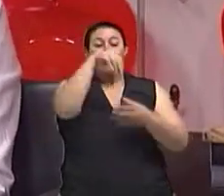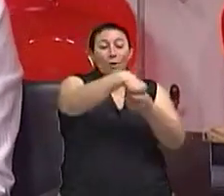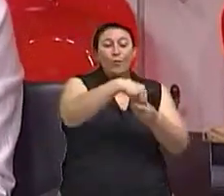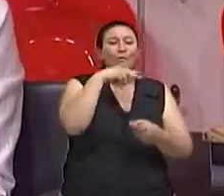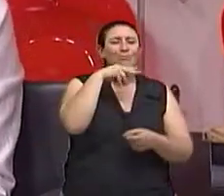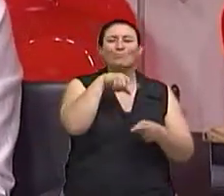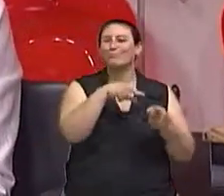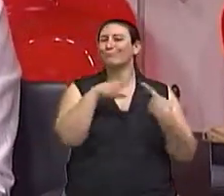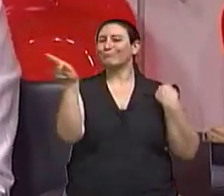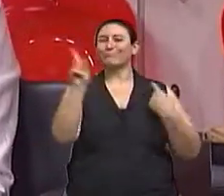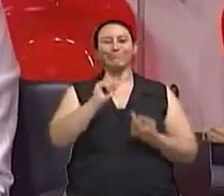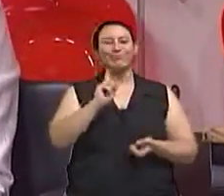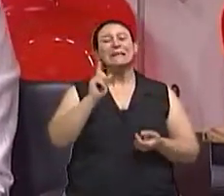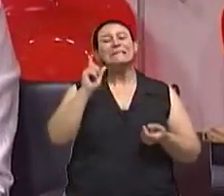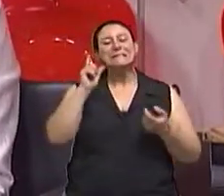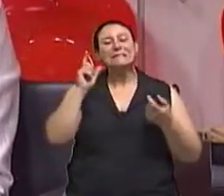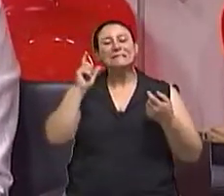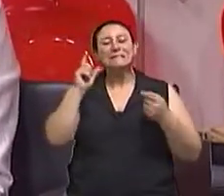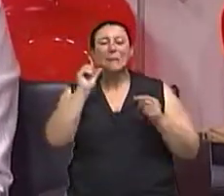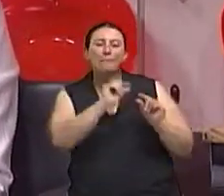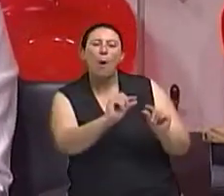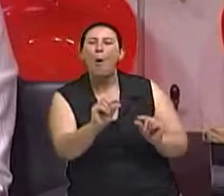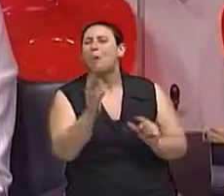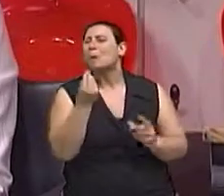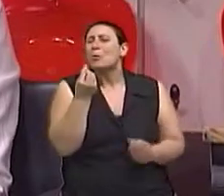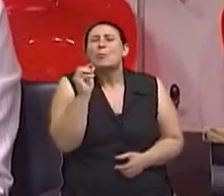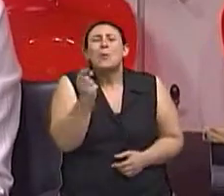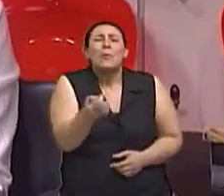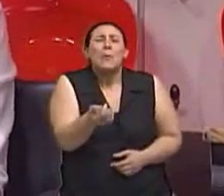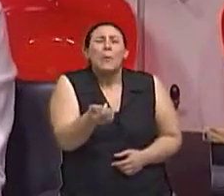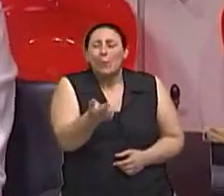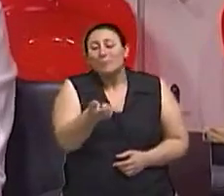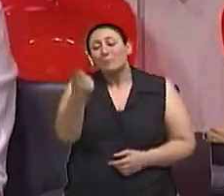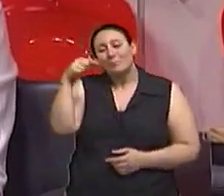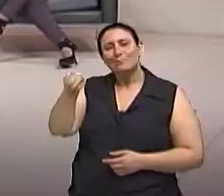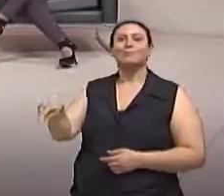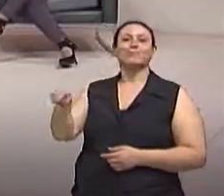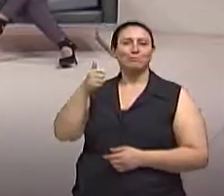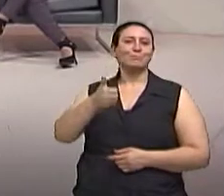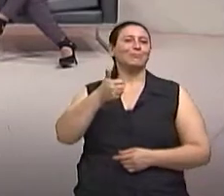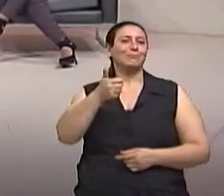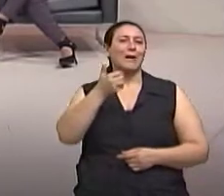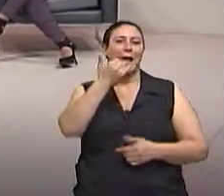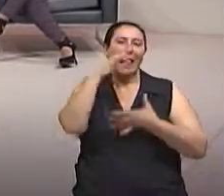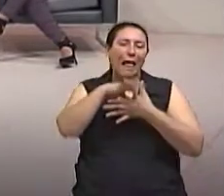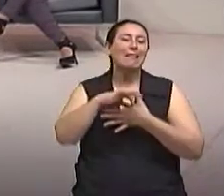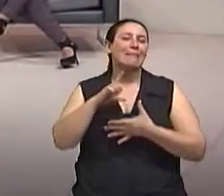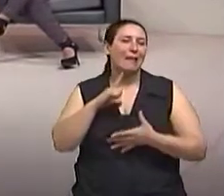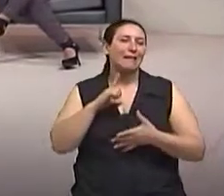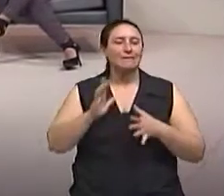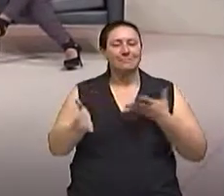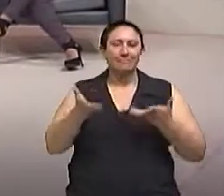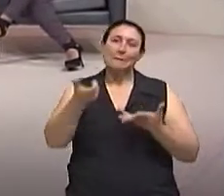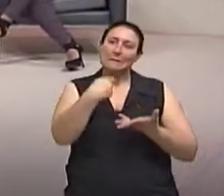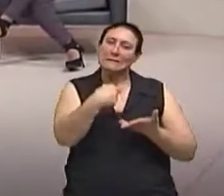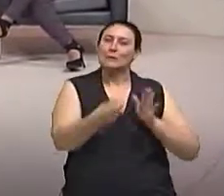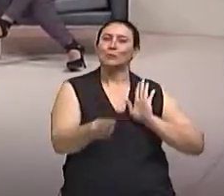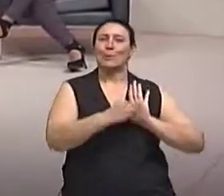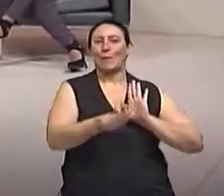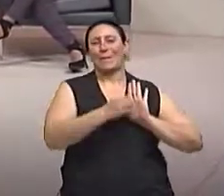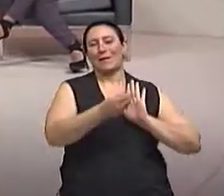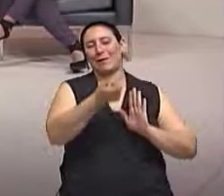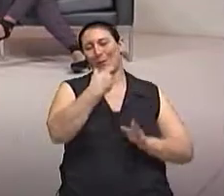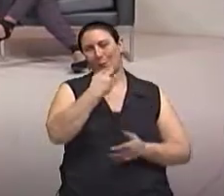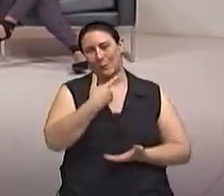Então, que, de repente, ser avaliado para usar ou não o suplemento. Claro. A gente está percebendo que